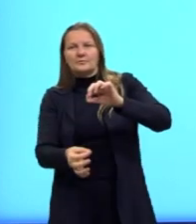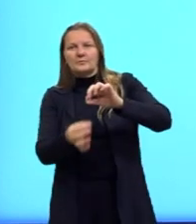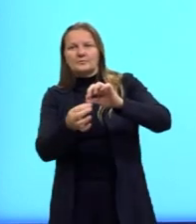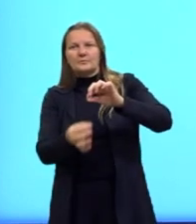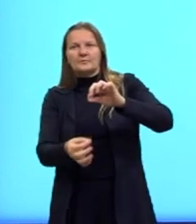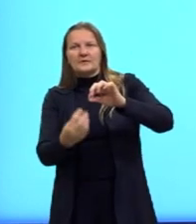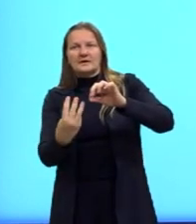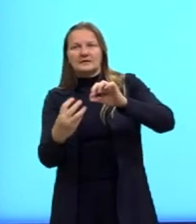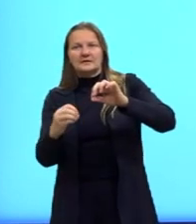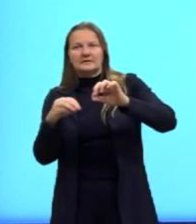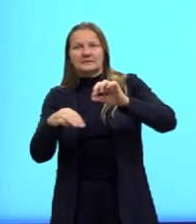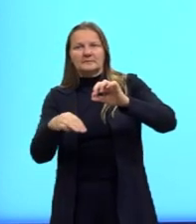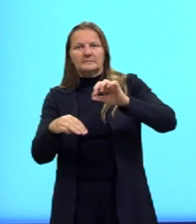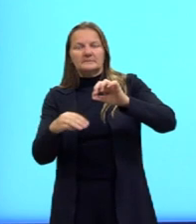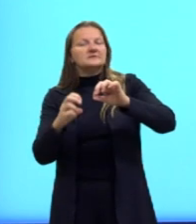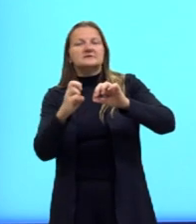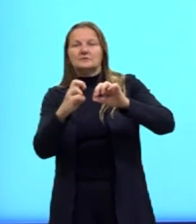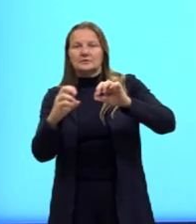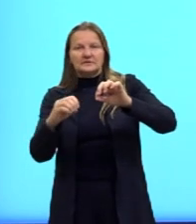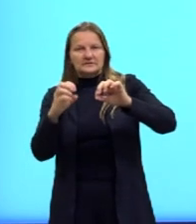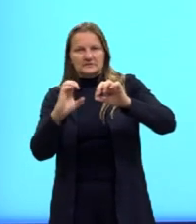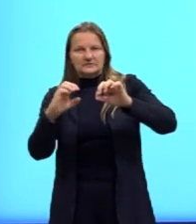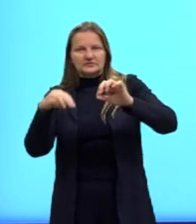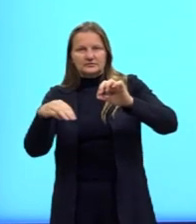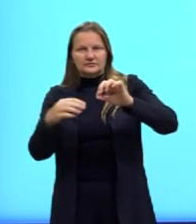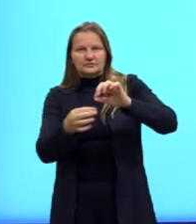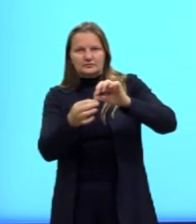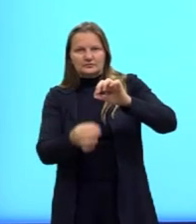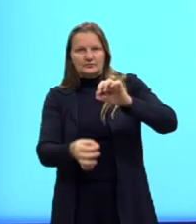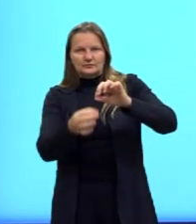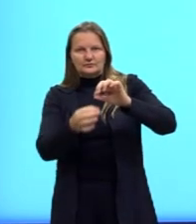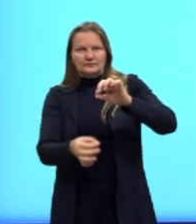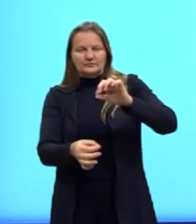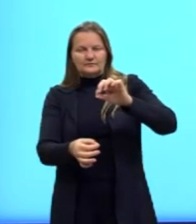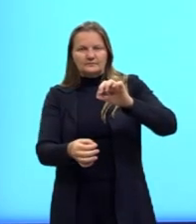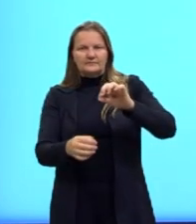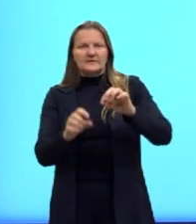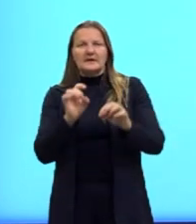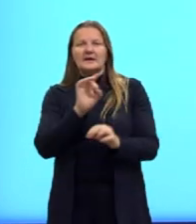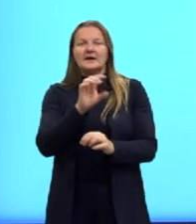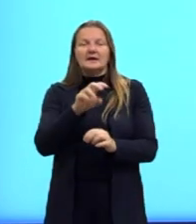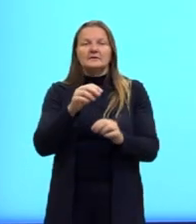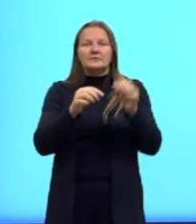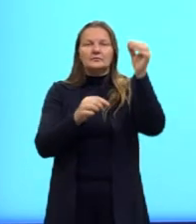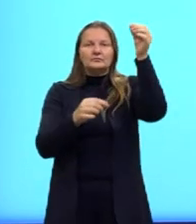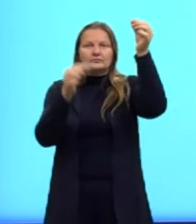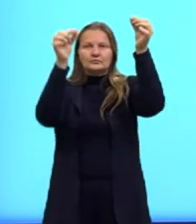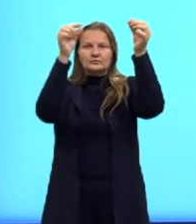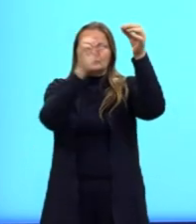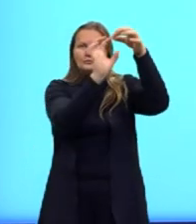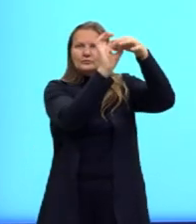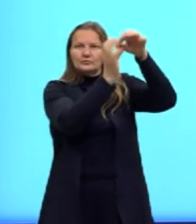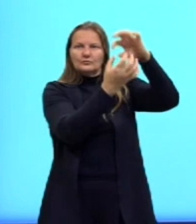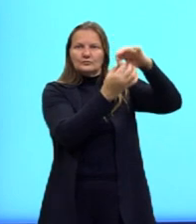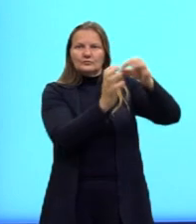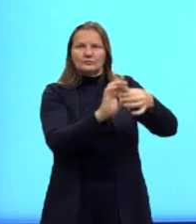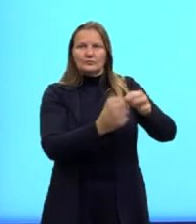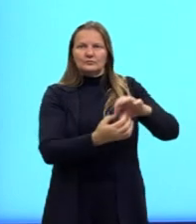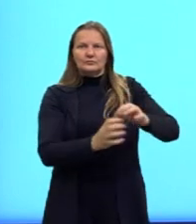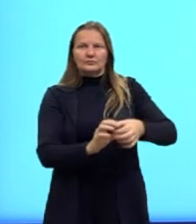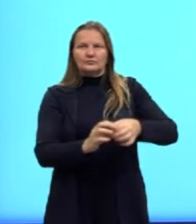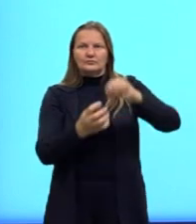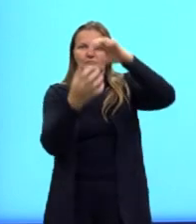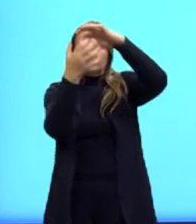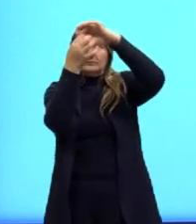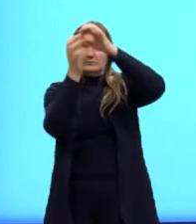meio metro do chão, quando não está em uso. Cada uma das correntes que sustenta o balanço tem medida